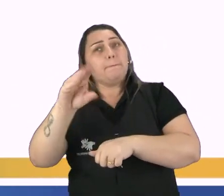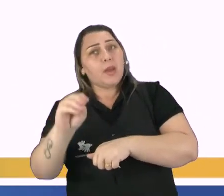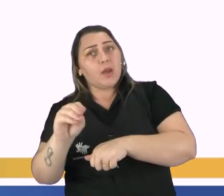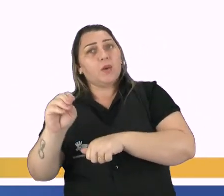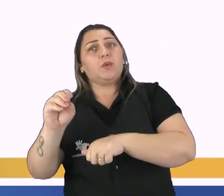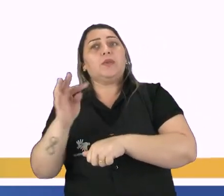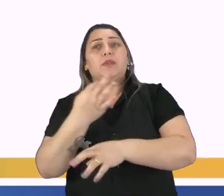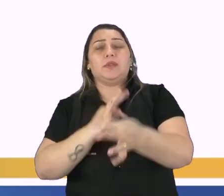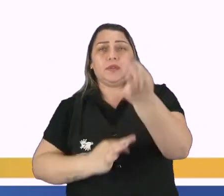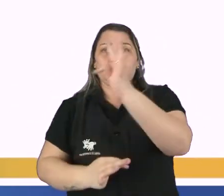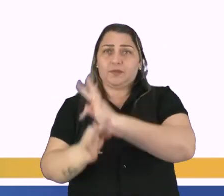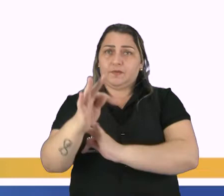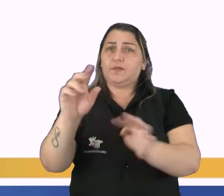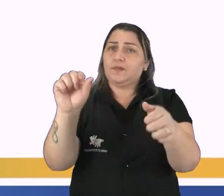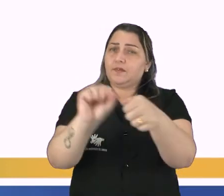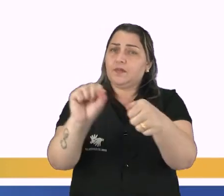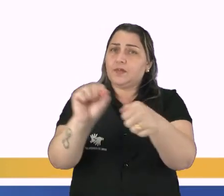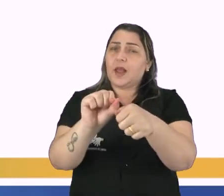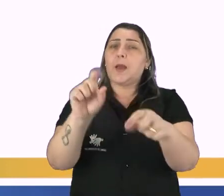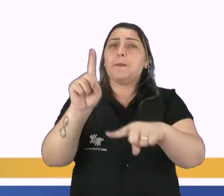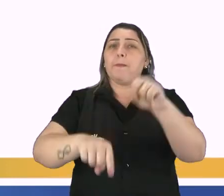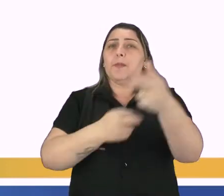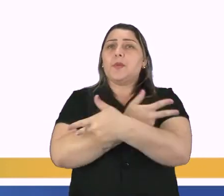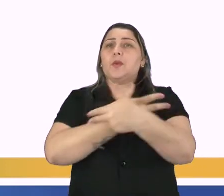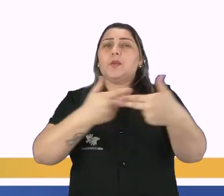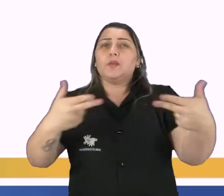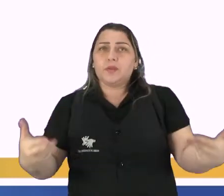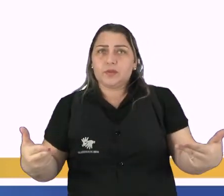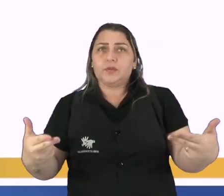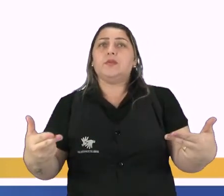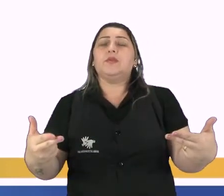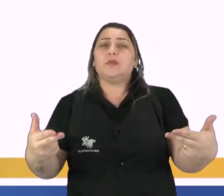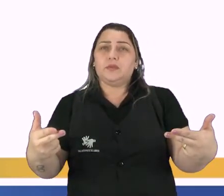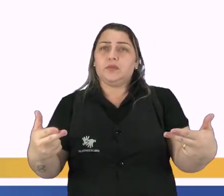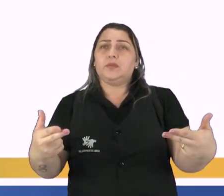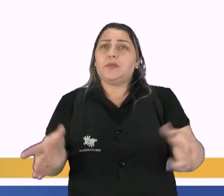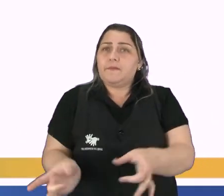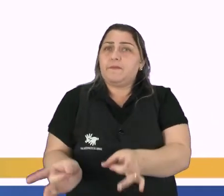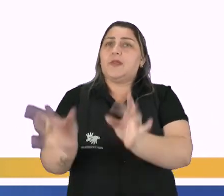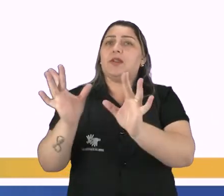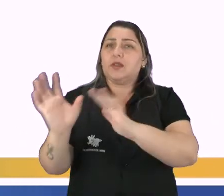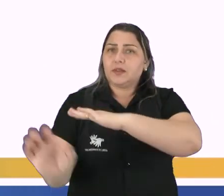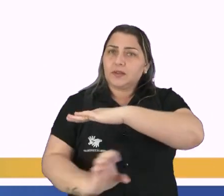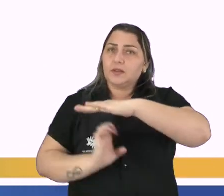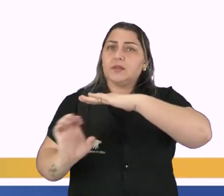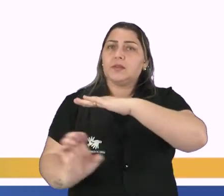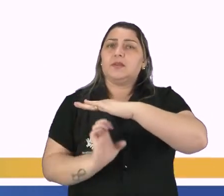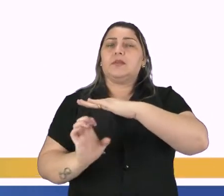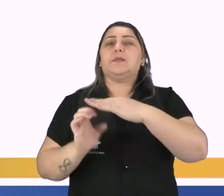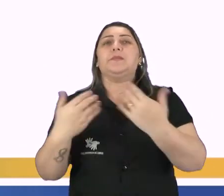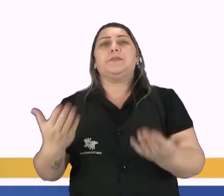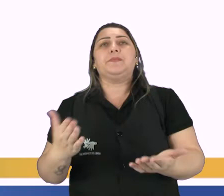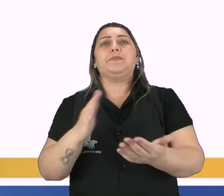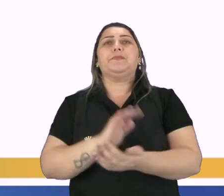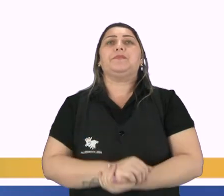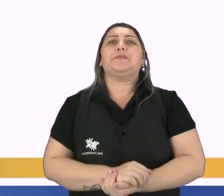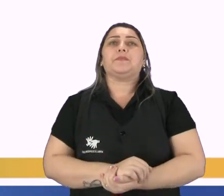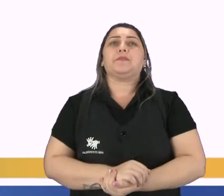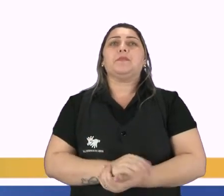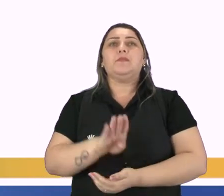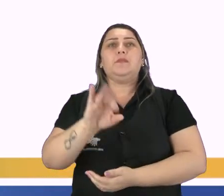para se fabricar produtos novos, para se lançar no mercado. Então, essa